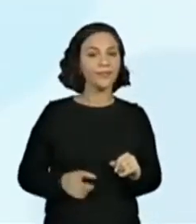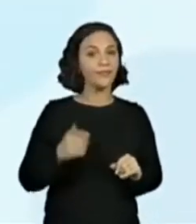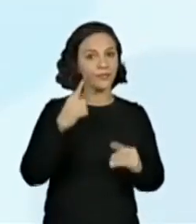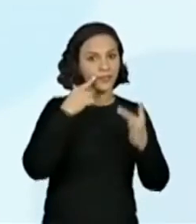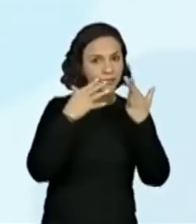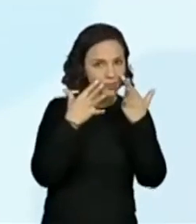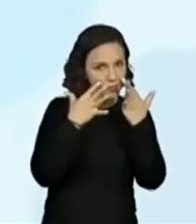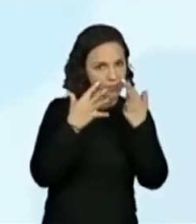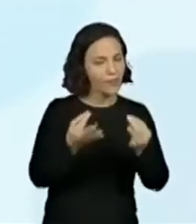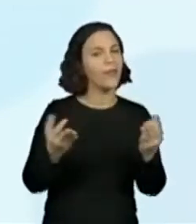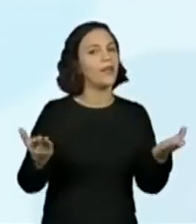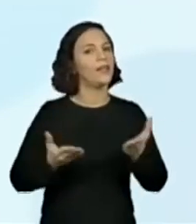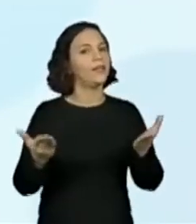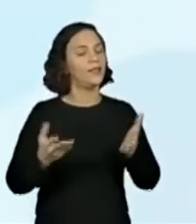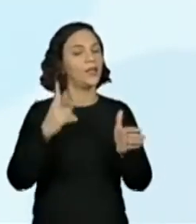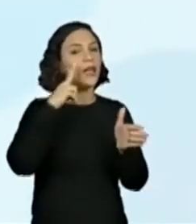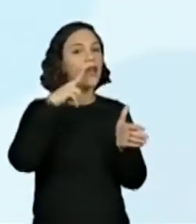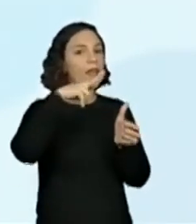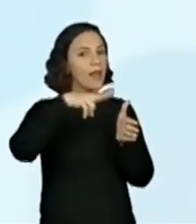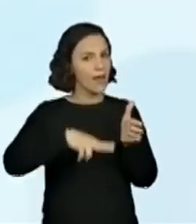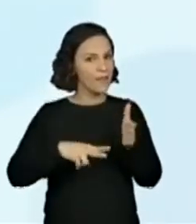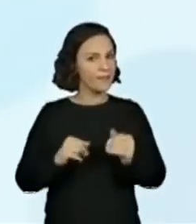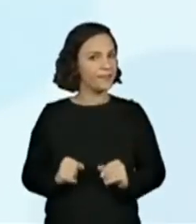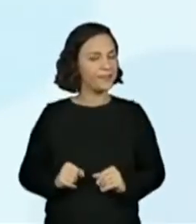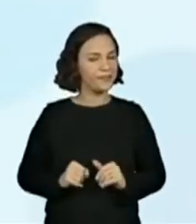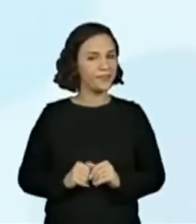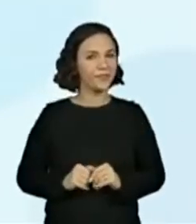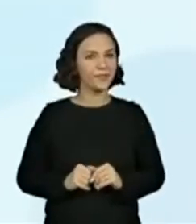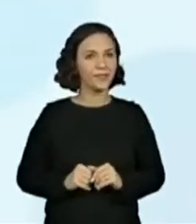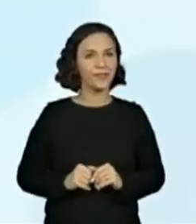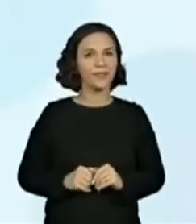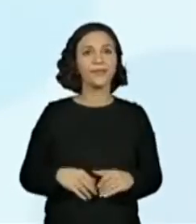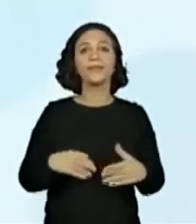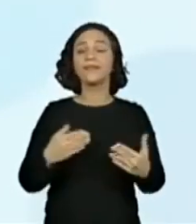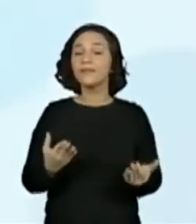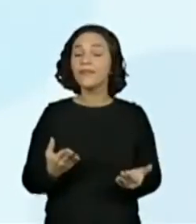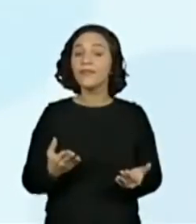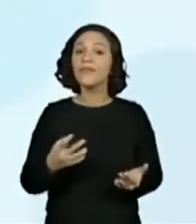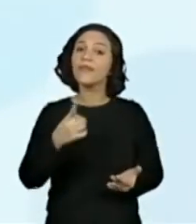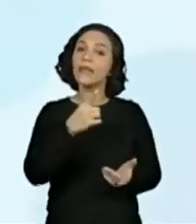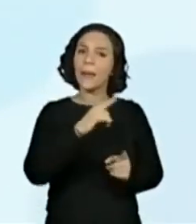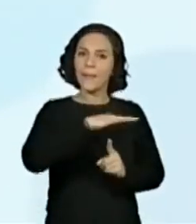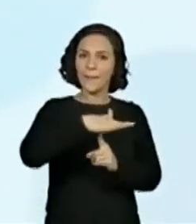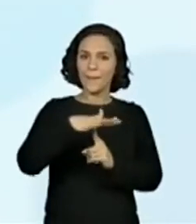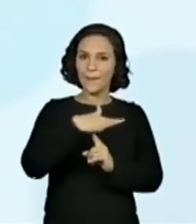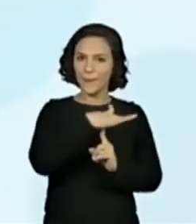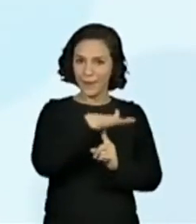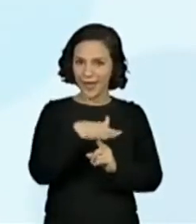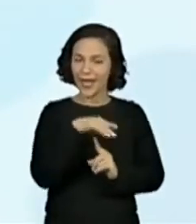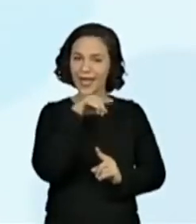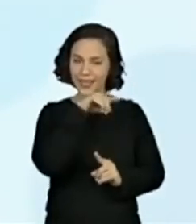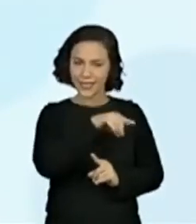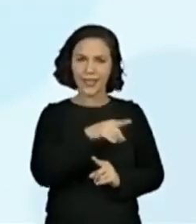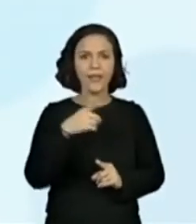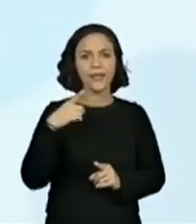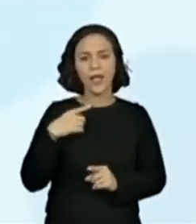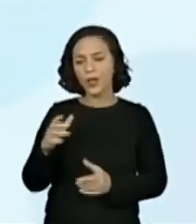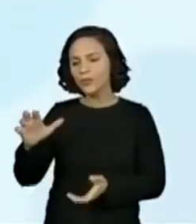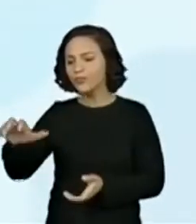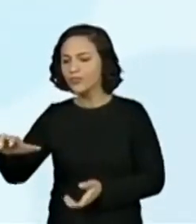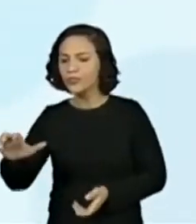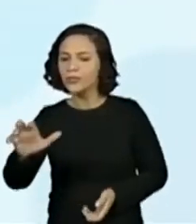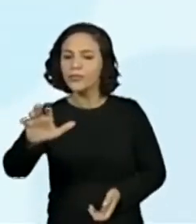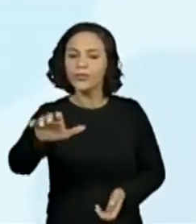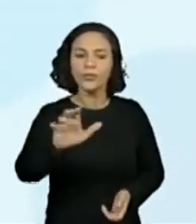prestem bastante atenção na leitura, não é? Em alguns canteiros da praça, as